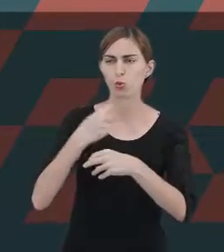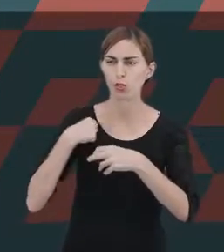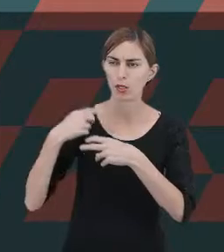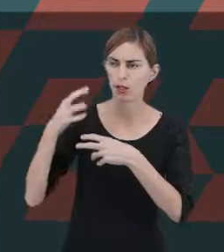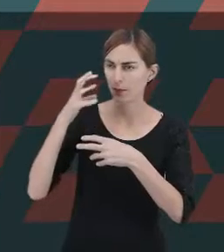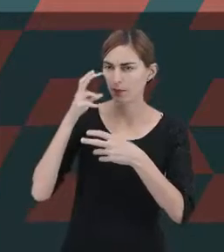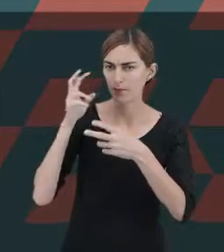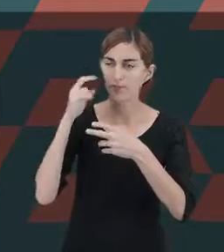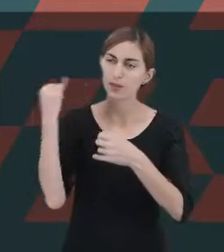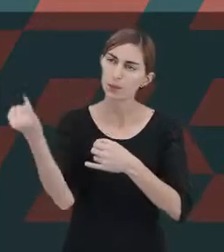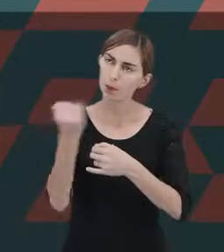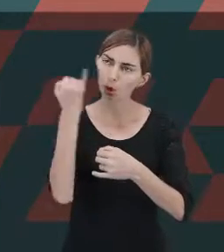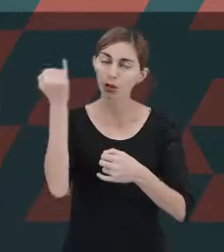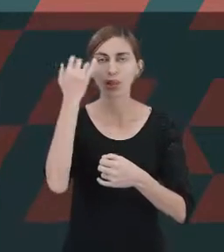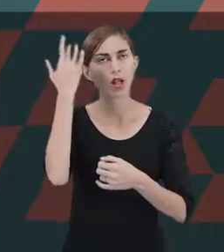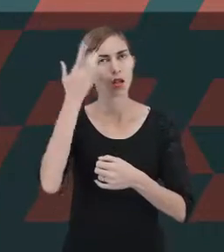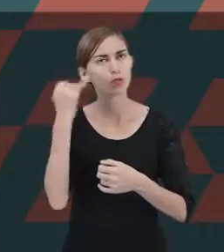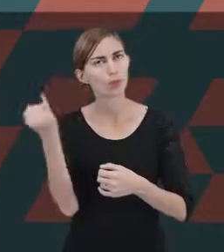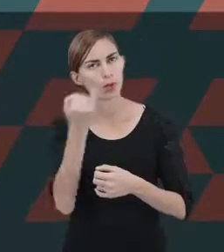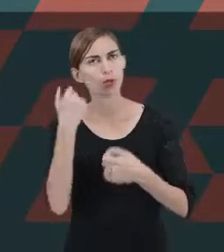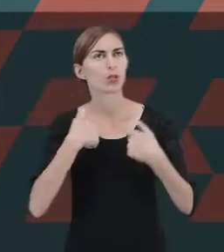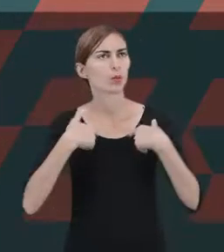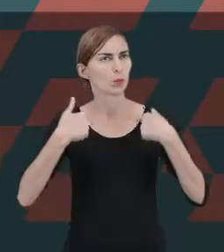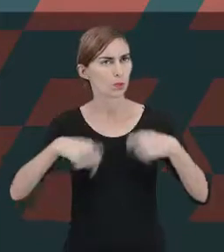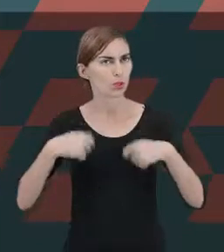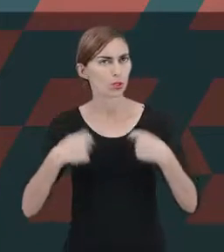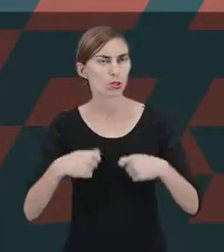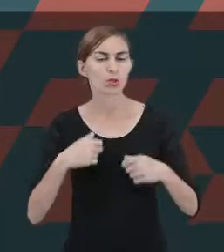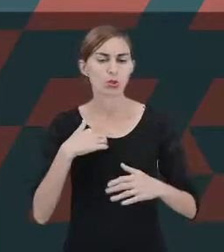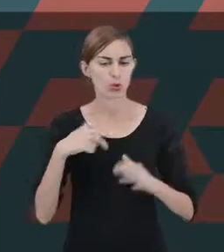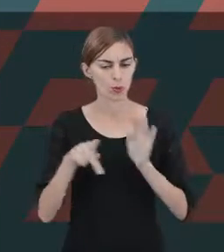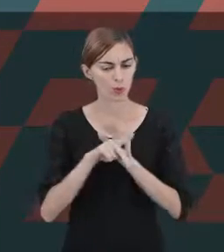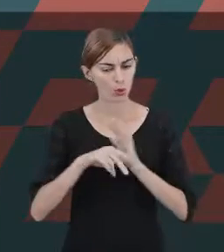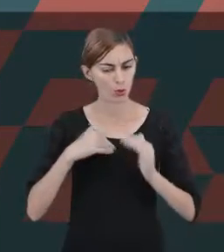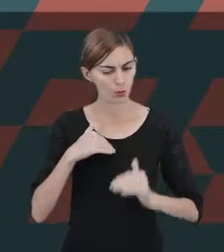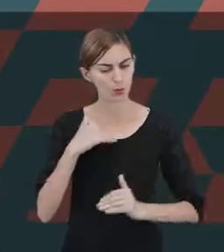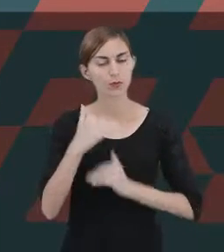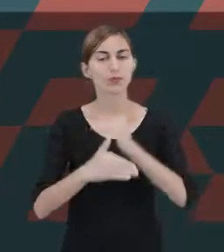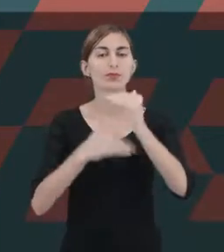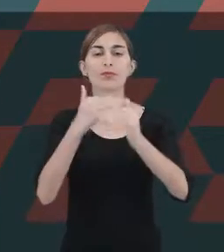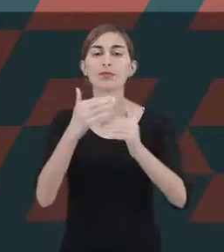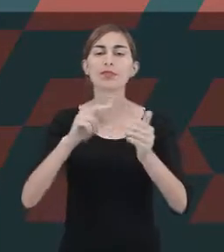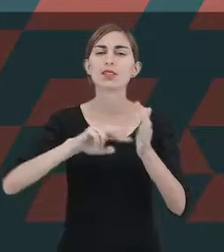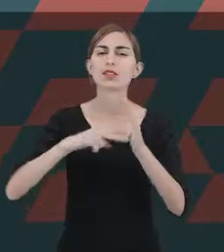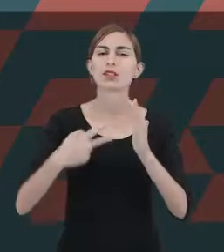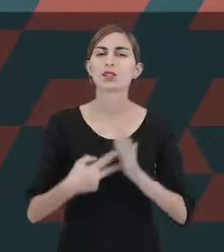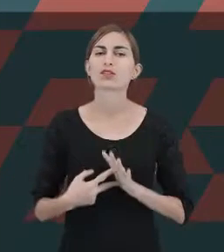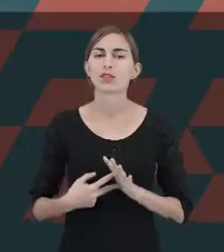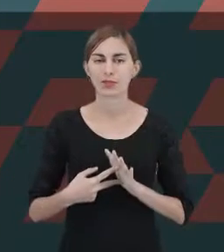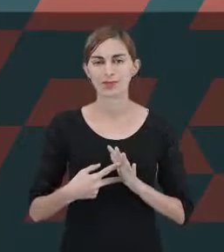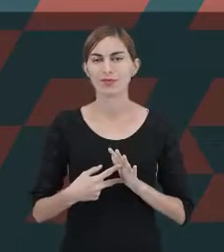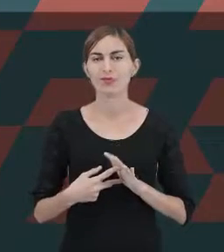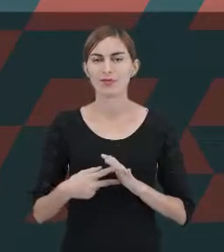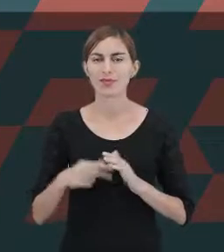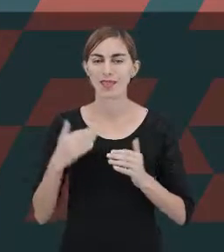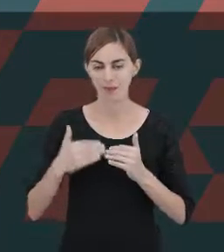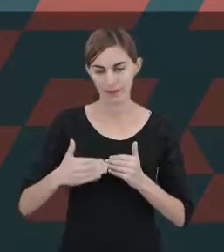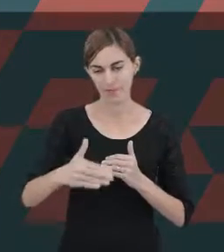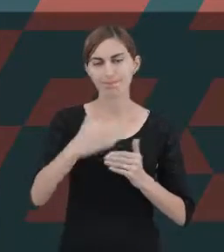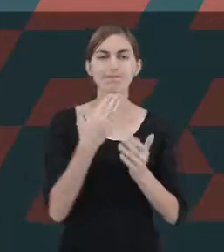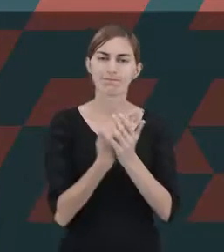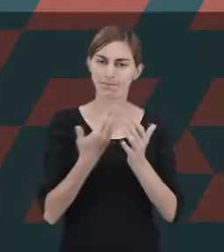importante e necessário ao seu próprio desenvolvimento. Isso significa dizer que, a partir dos estudos